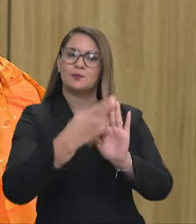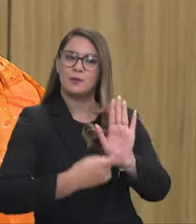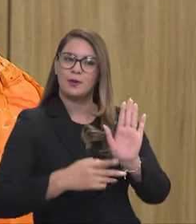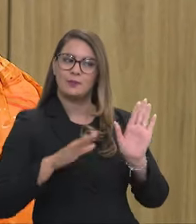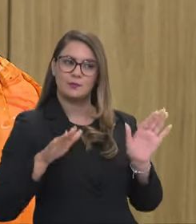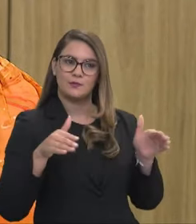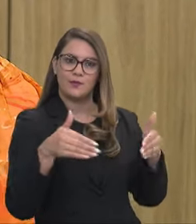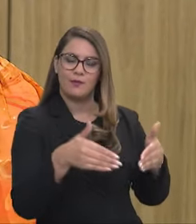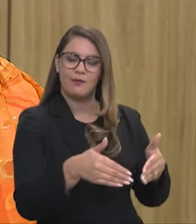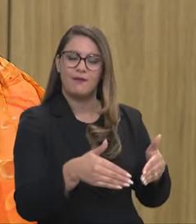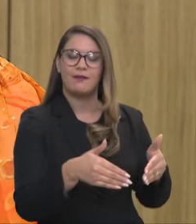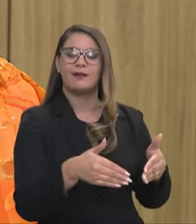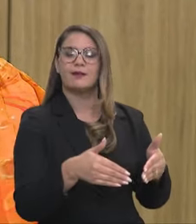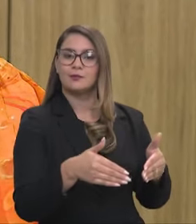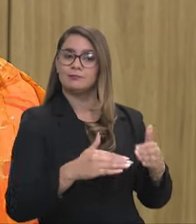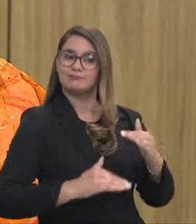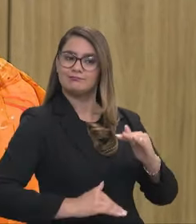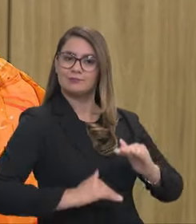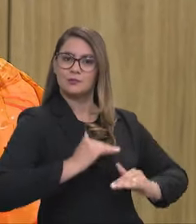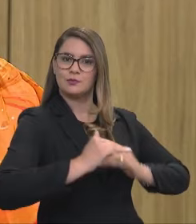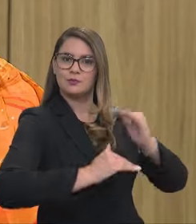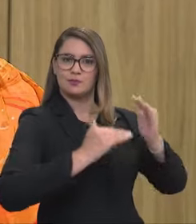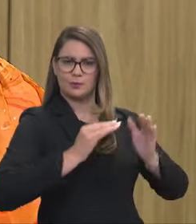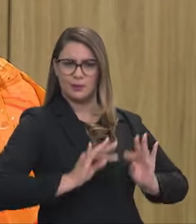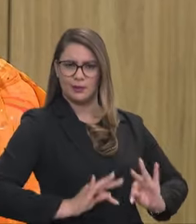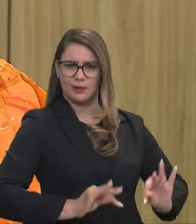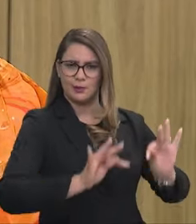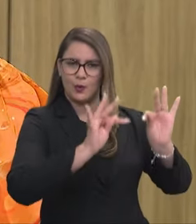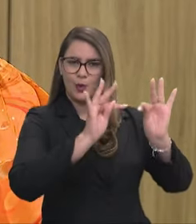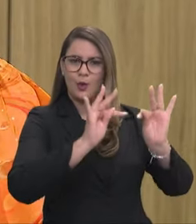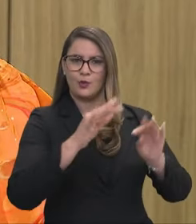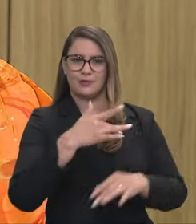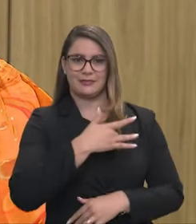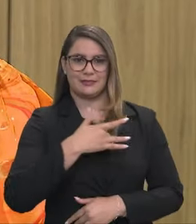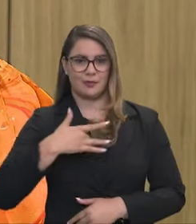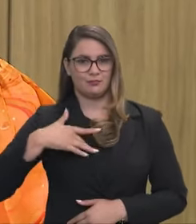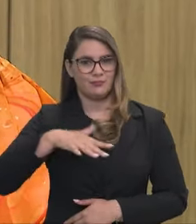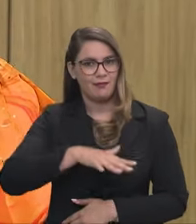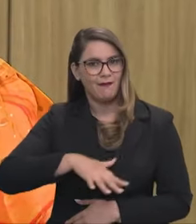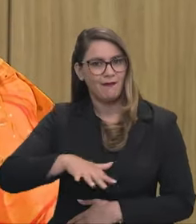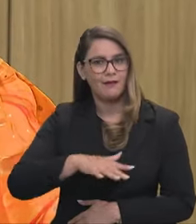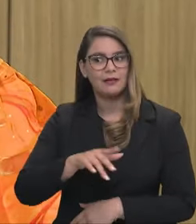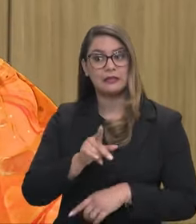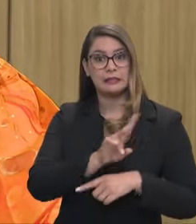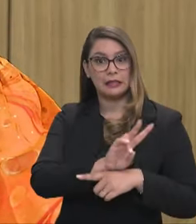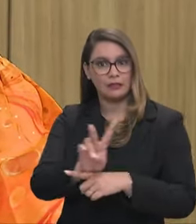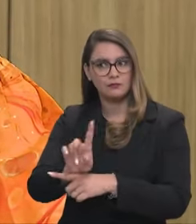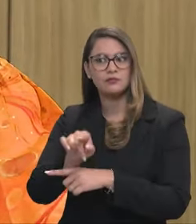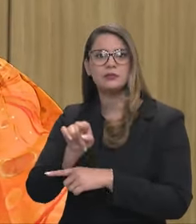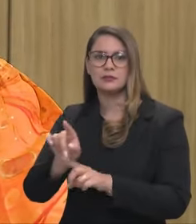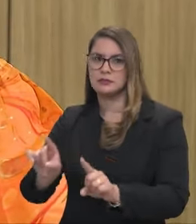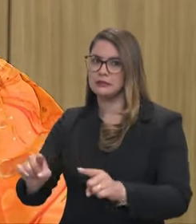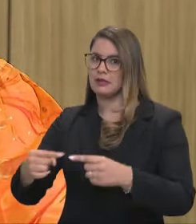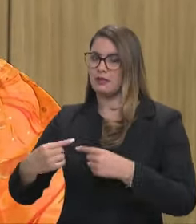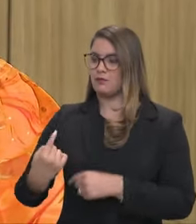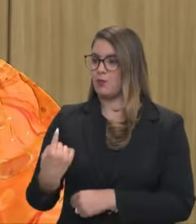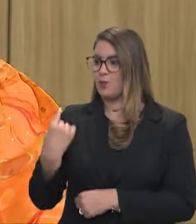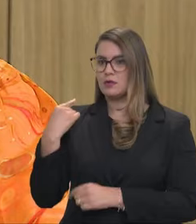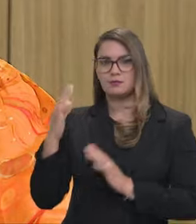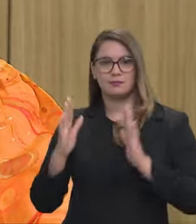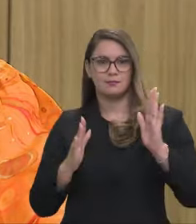programas voltados para o desenvolvimento tecnológico em saúde, na vigilância que foi tão